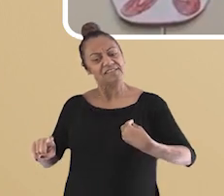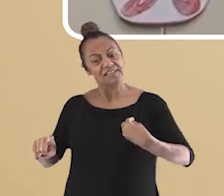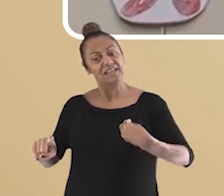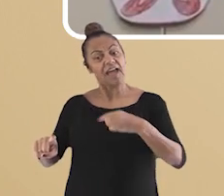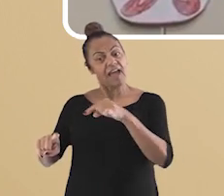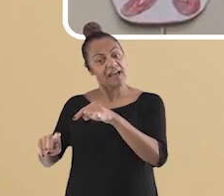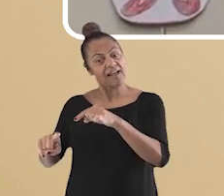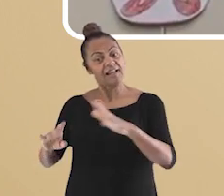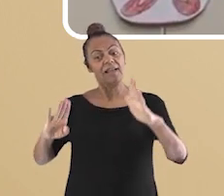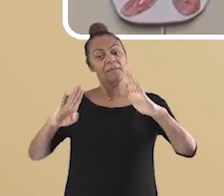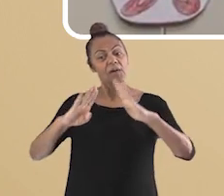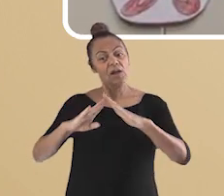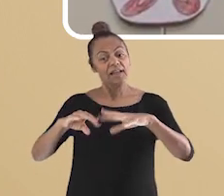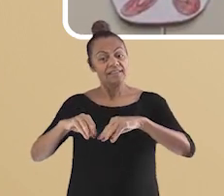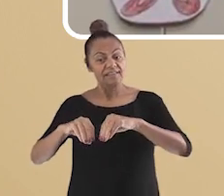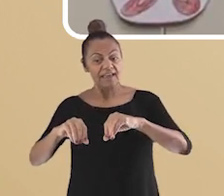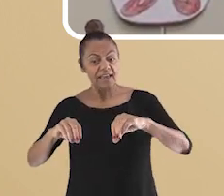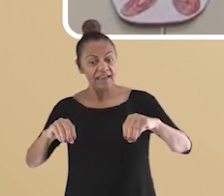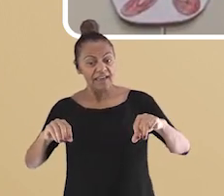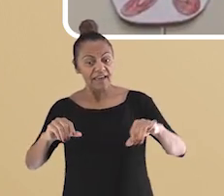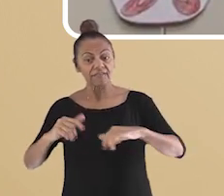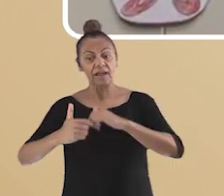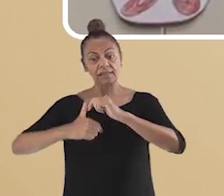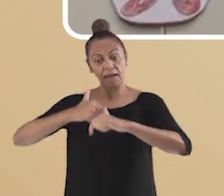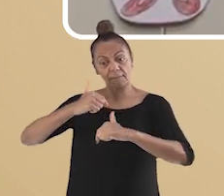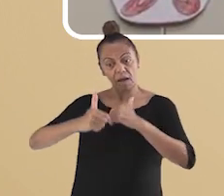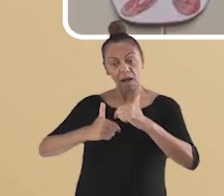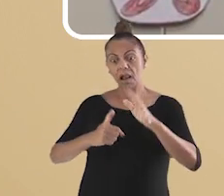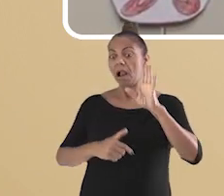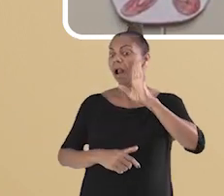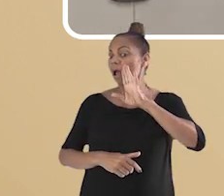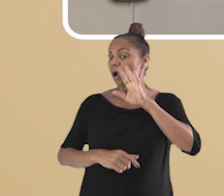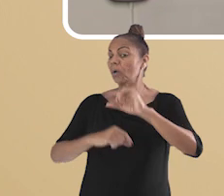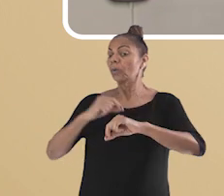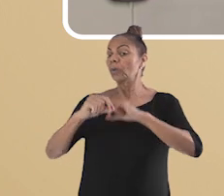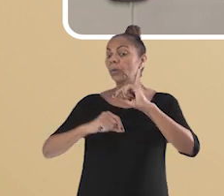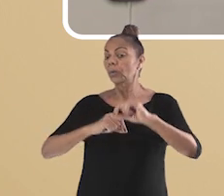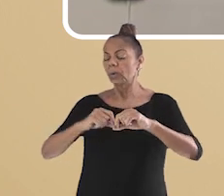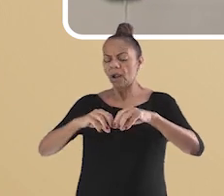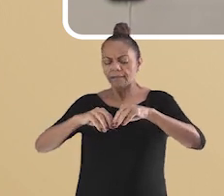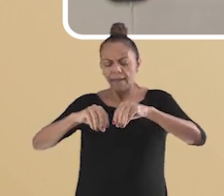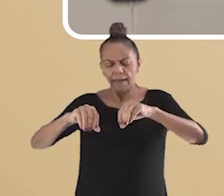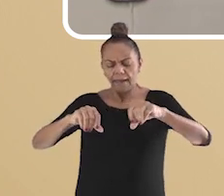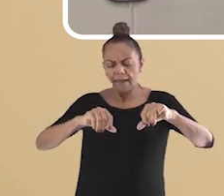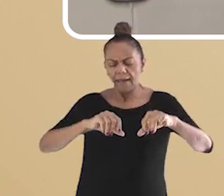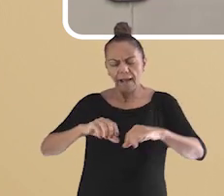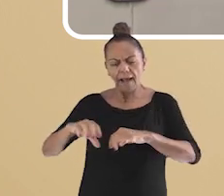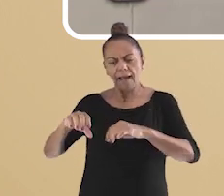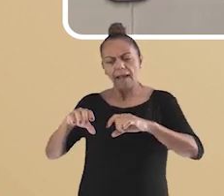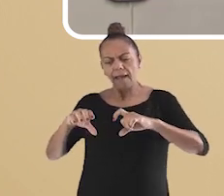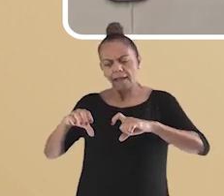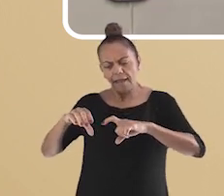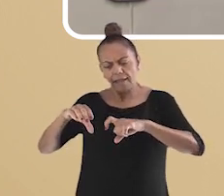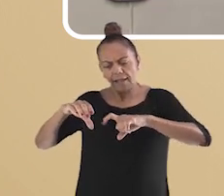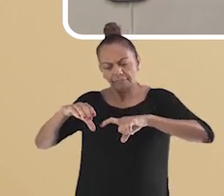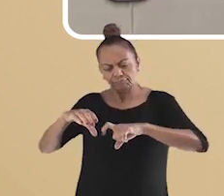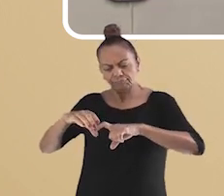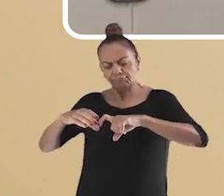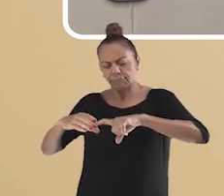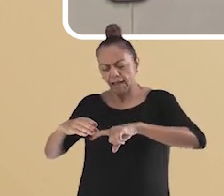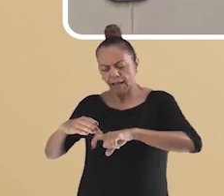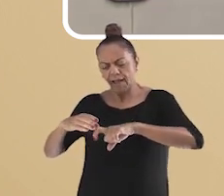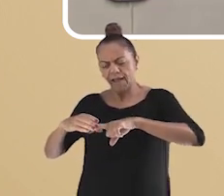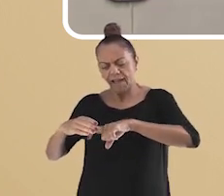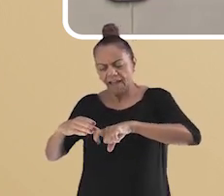faz um trabalho muito bacana. Graças aos seus movimentos de escavação, ela deixa a terra cheia de pequenos túneis E